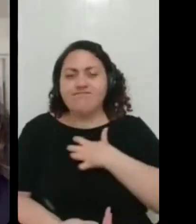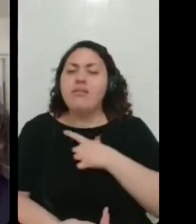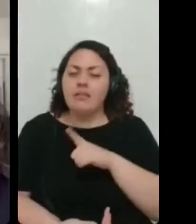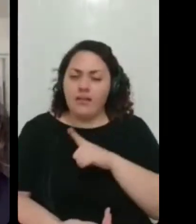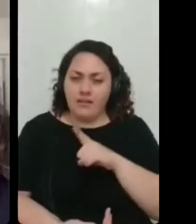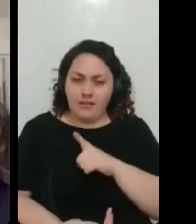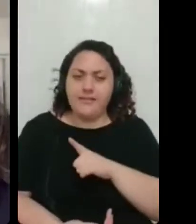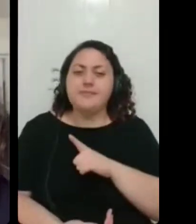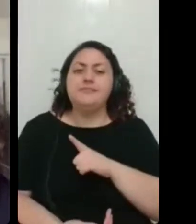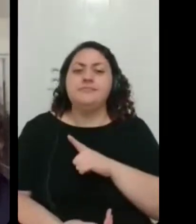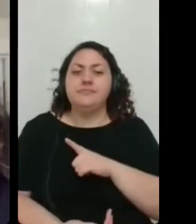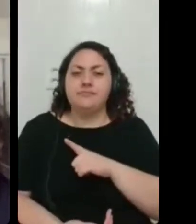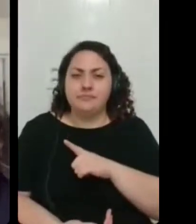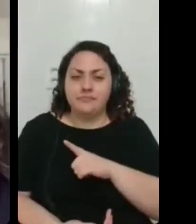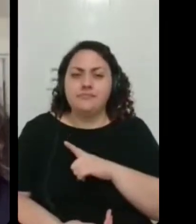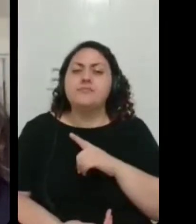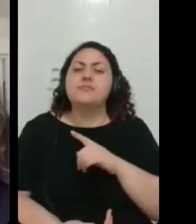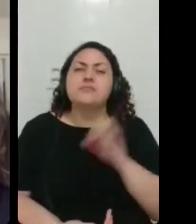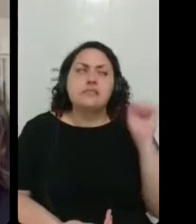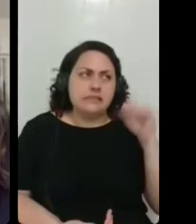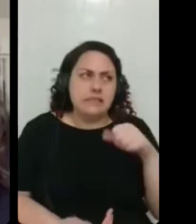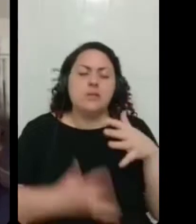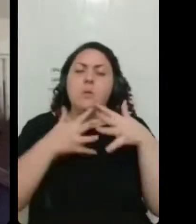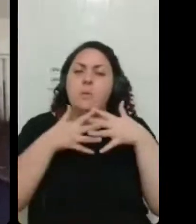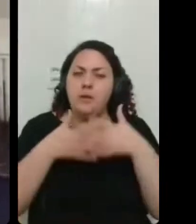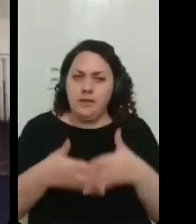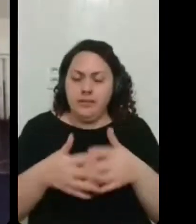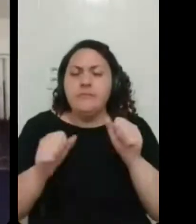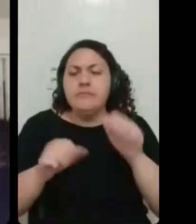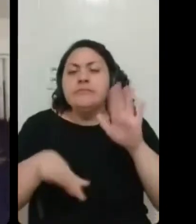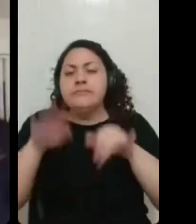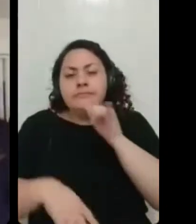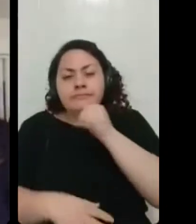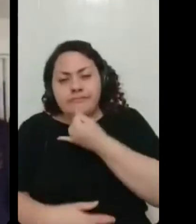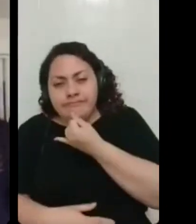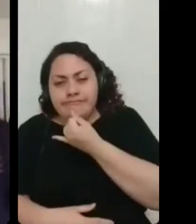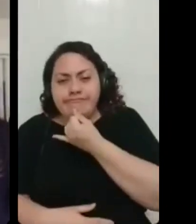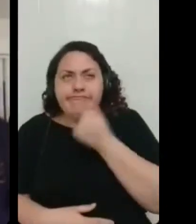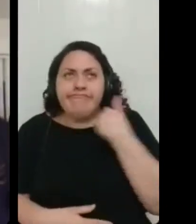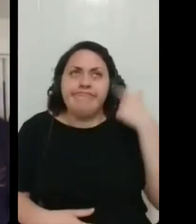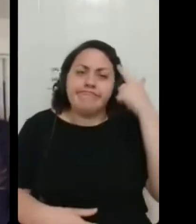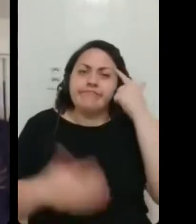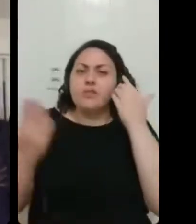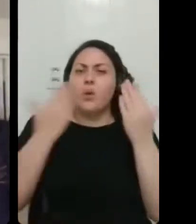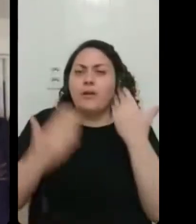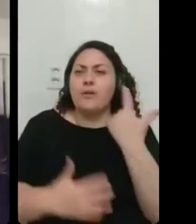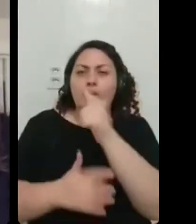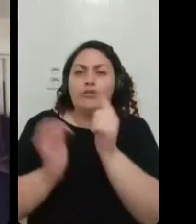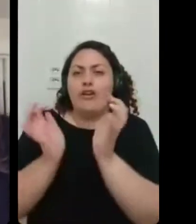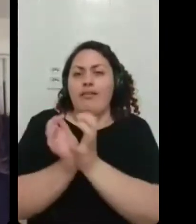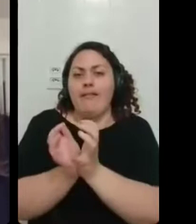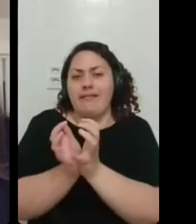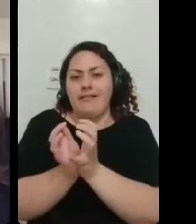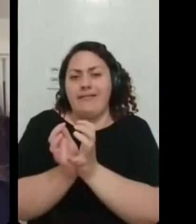vai ser complicado, a gente pode ficar triste, a gente pode se comparar com, sei lá, com o colega fulano que faz cinco